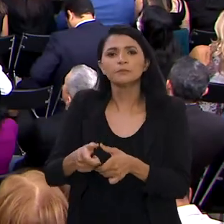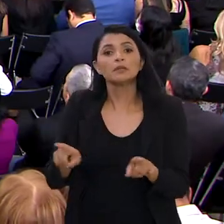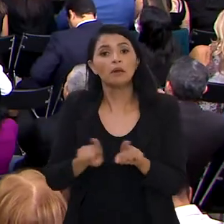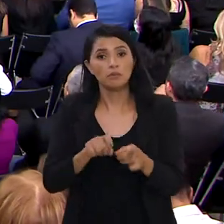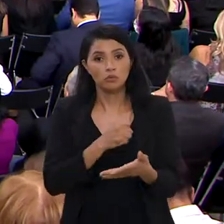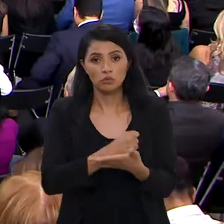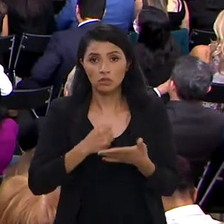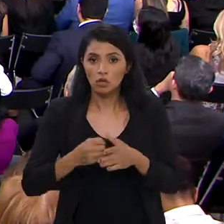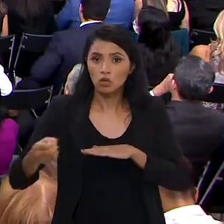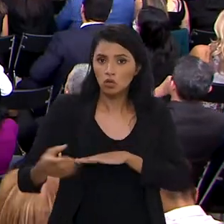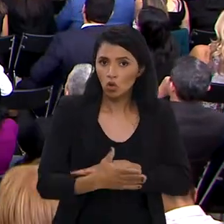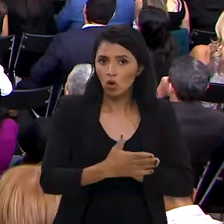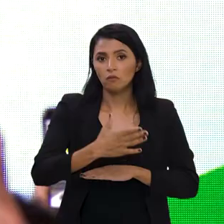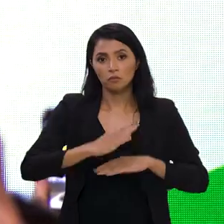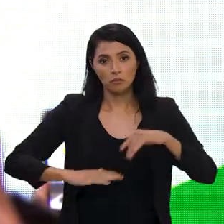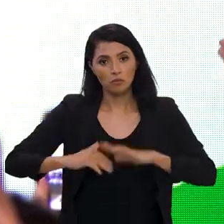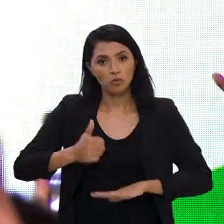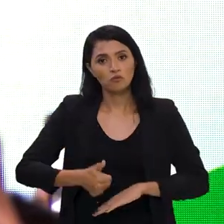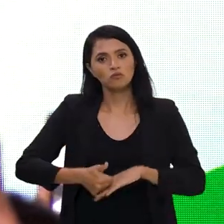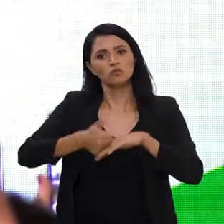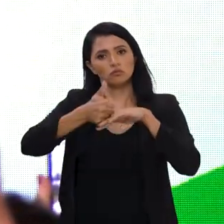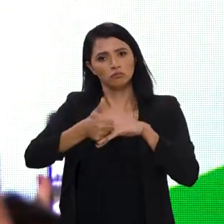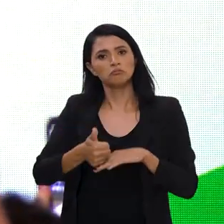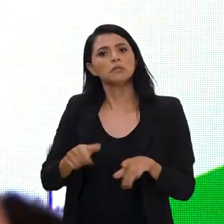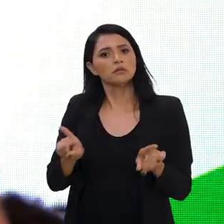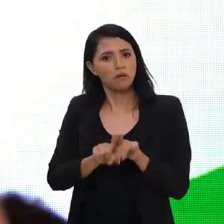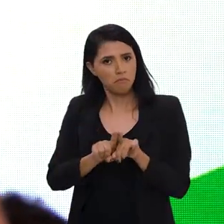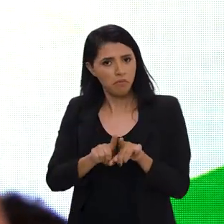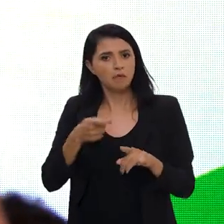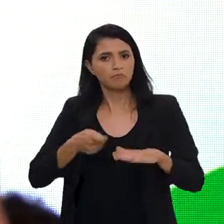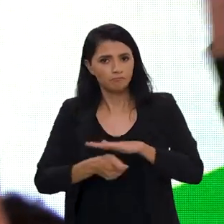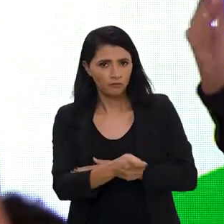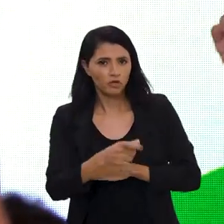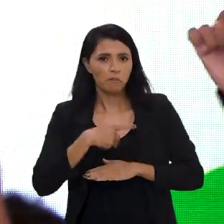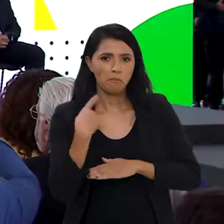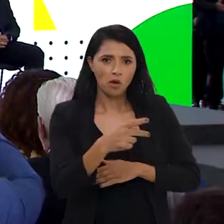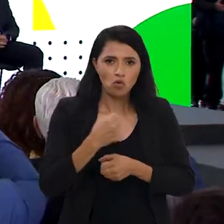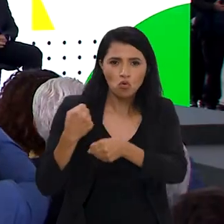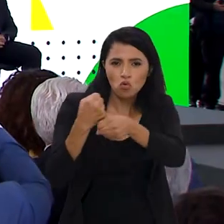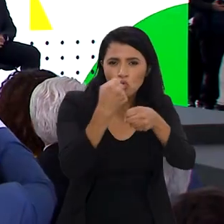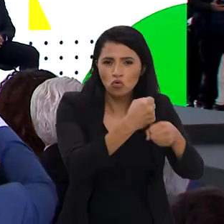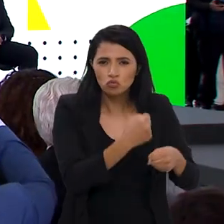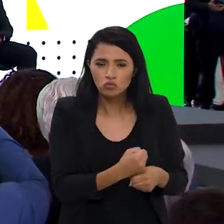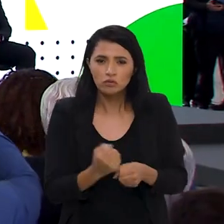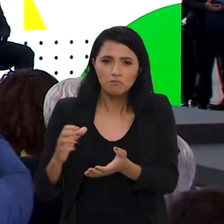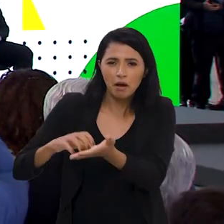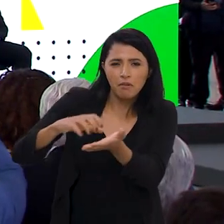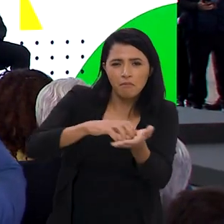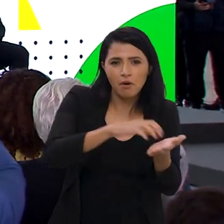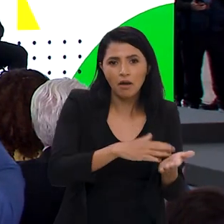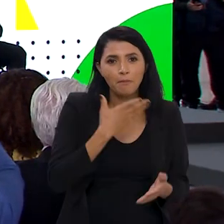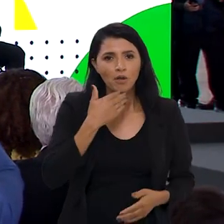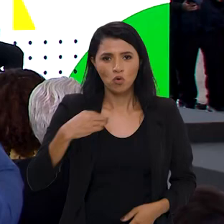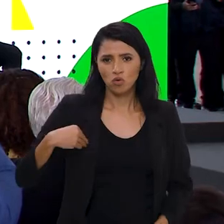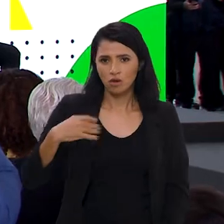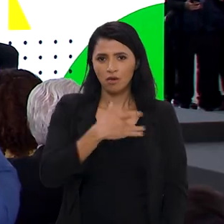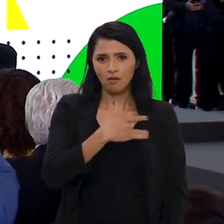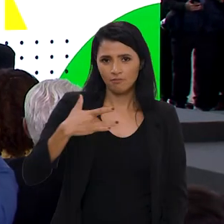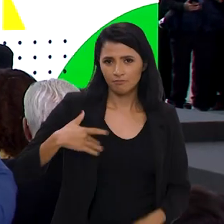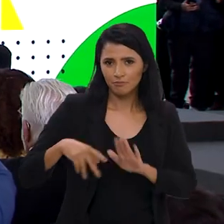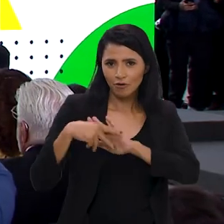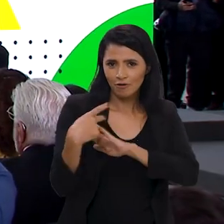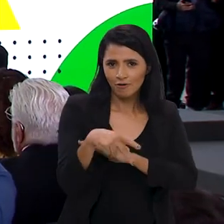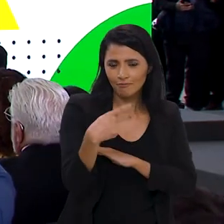contratar novos profissionais, o programa prevê investimentos para a construção e melhoria de unidades básicas de